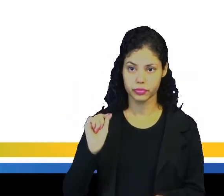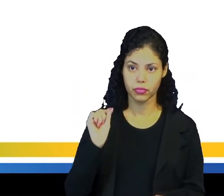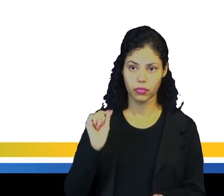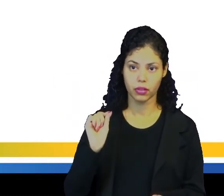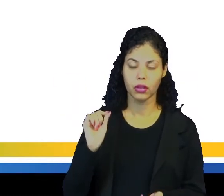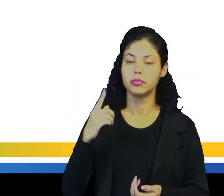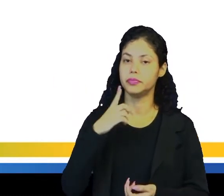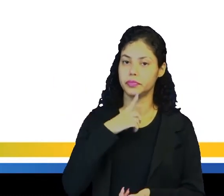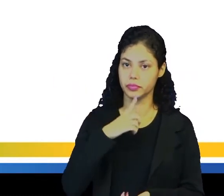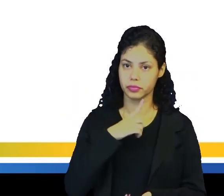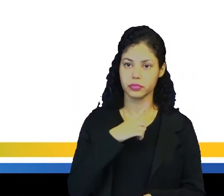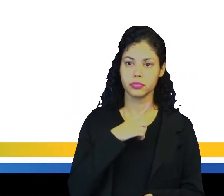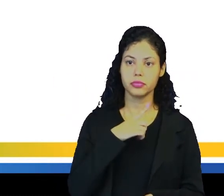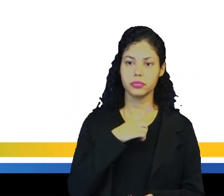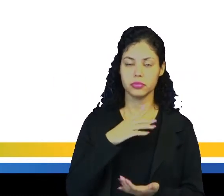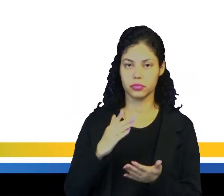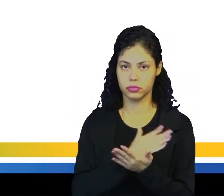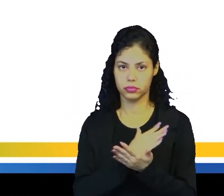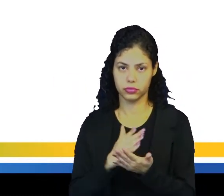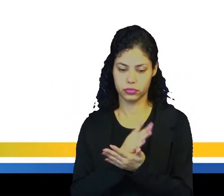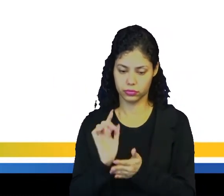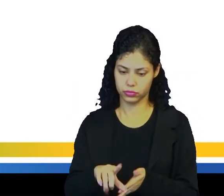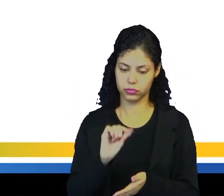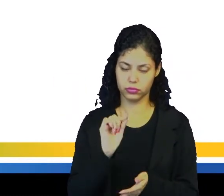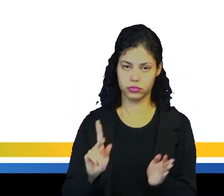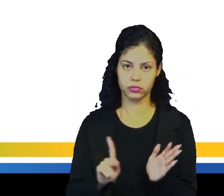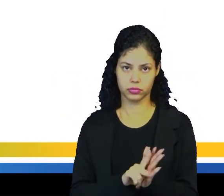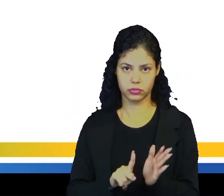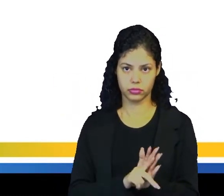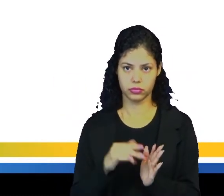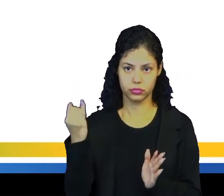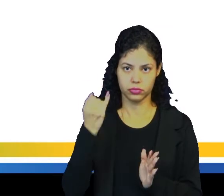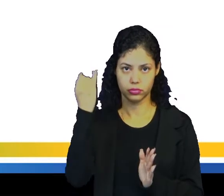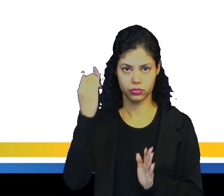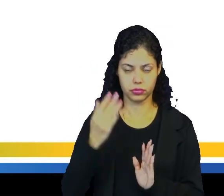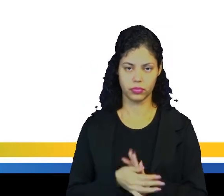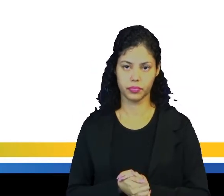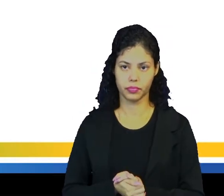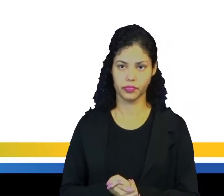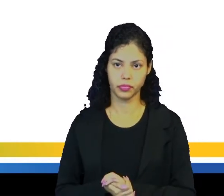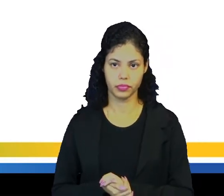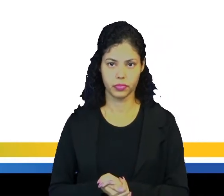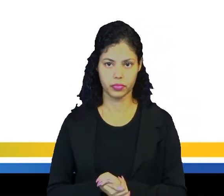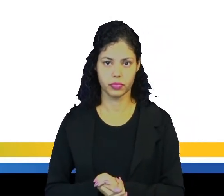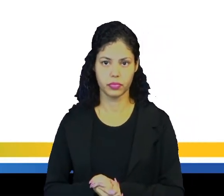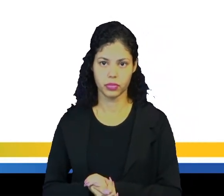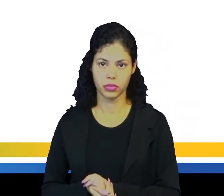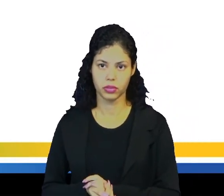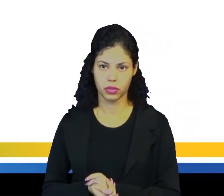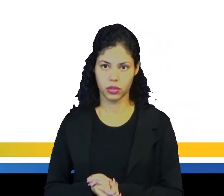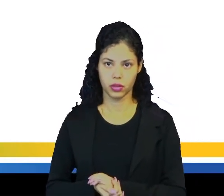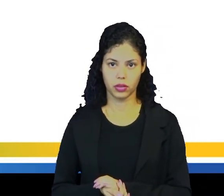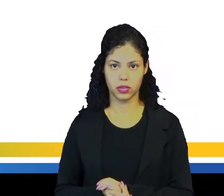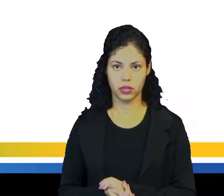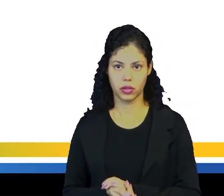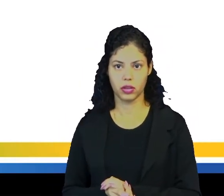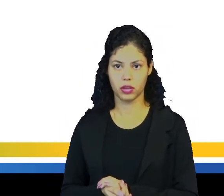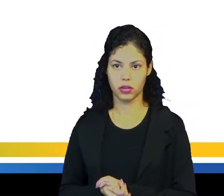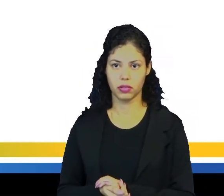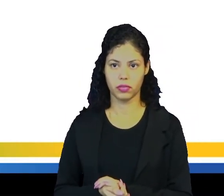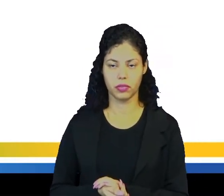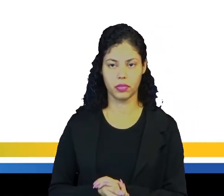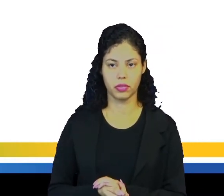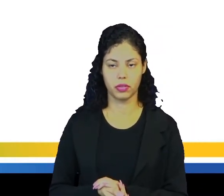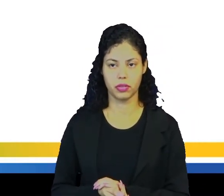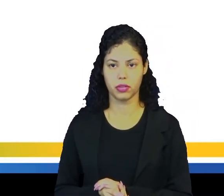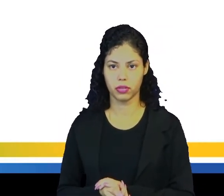existe algumas escolhas do prato principal, né, nós temos o roast beef, né, turkey